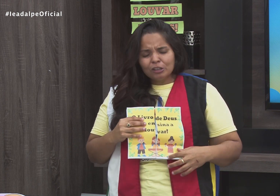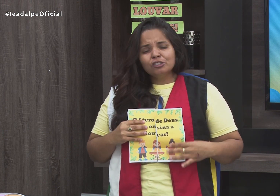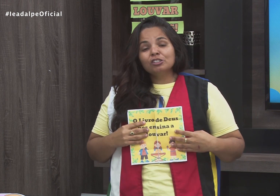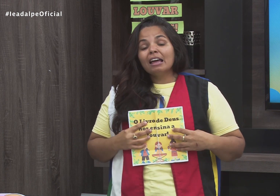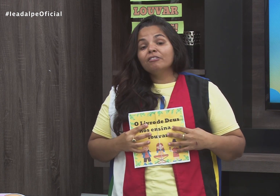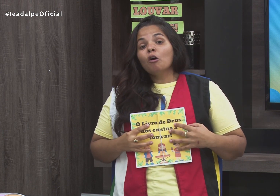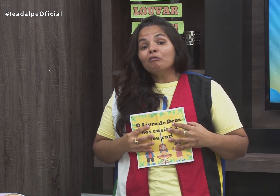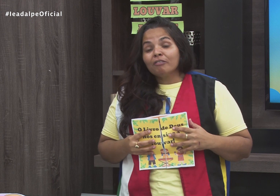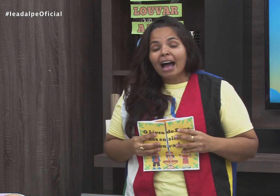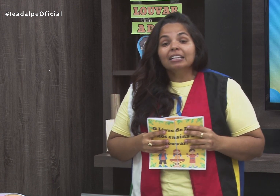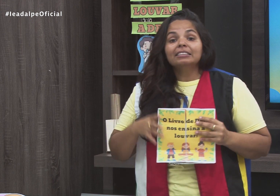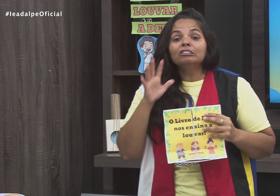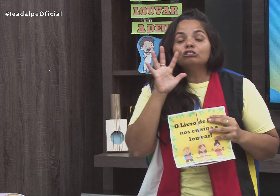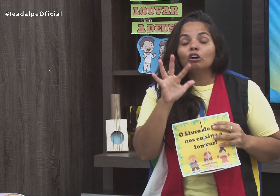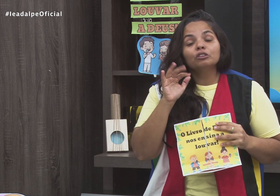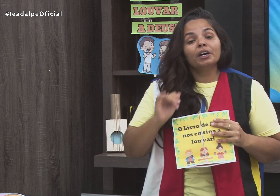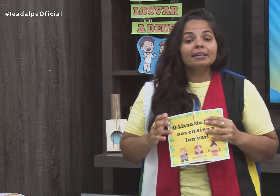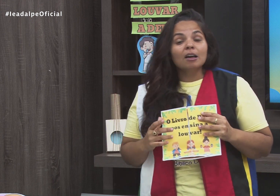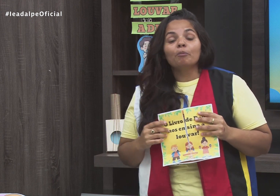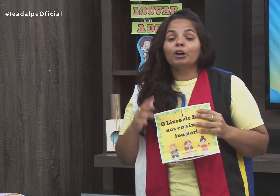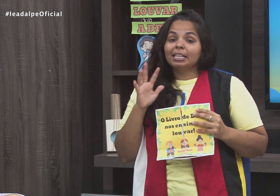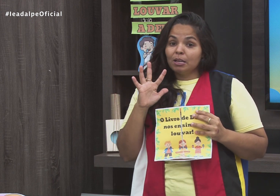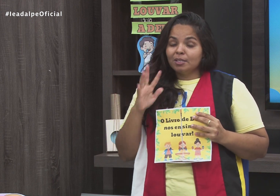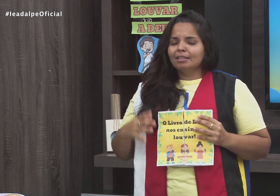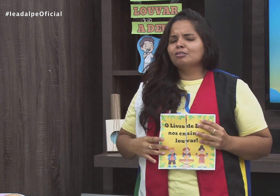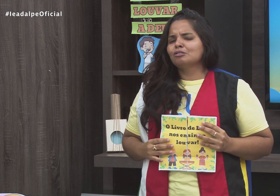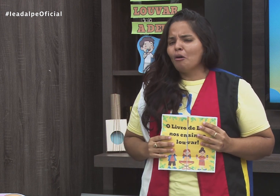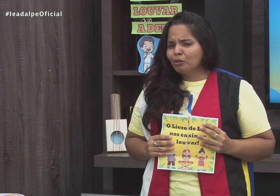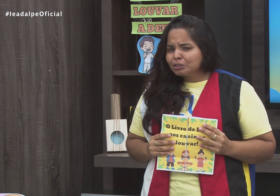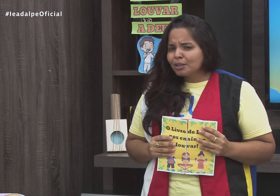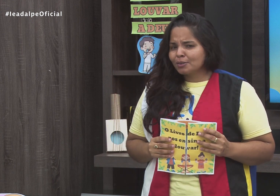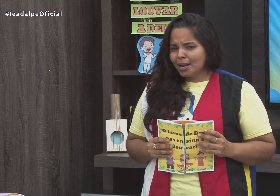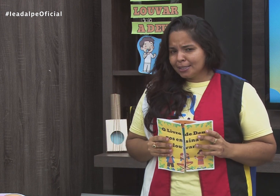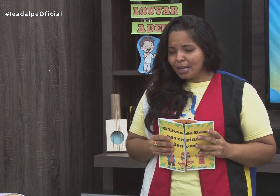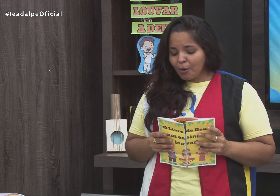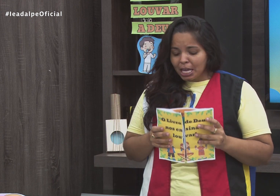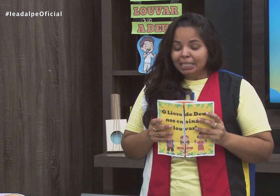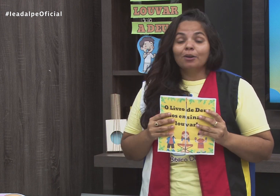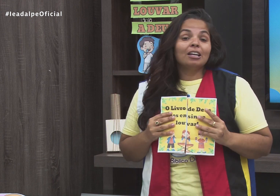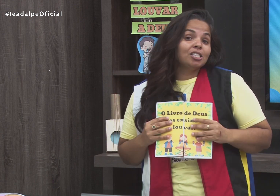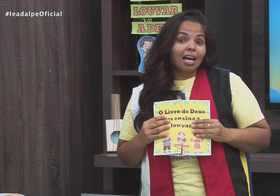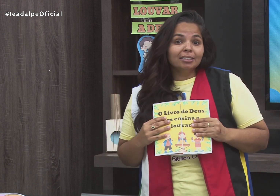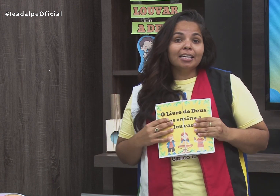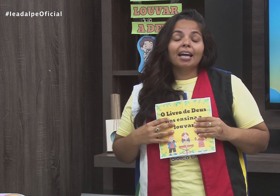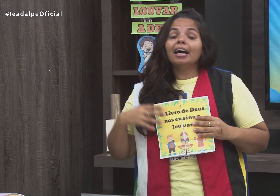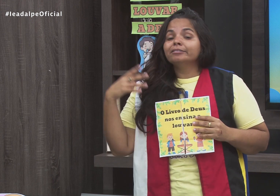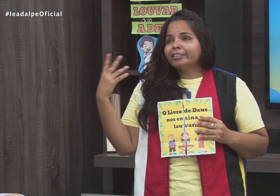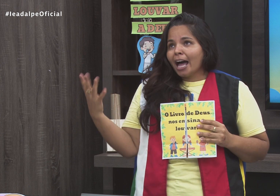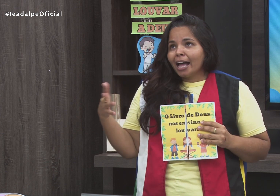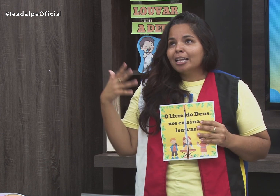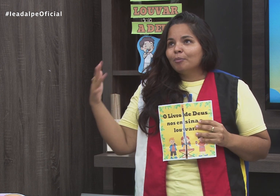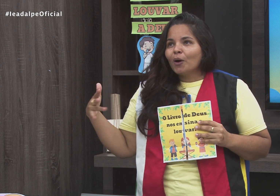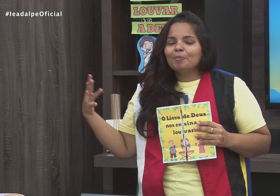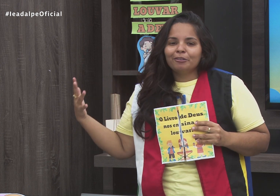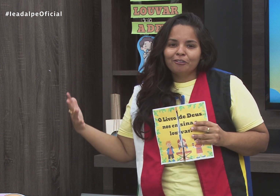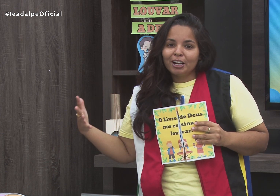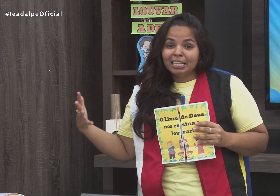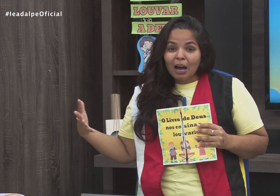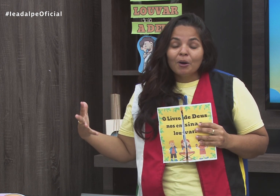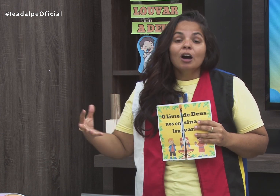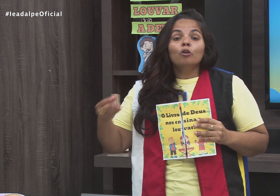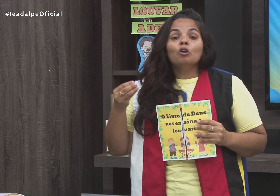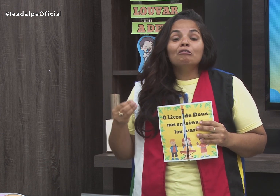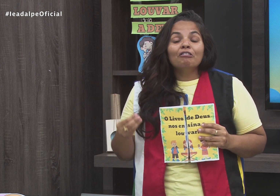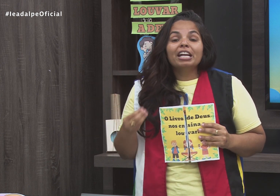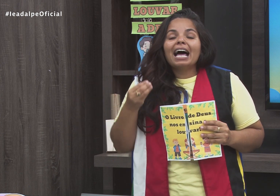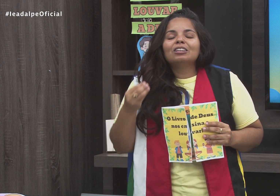Senhor. A gente deve louvar de todo o coração, porque Deus, Ele sonda o nosso coração. não adianta cantar da boca para fora,